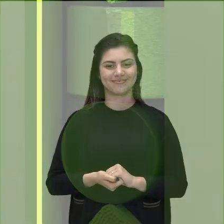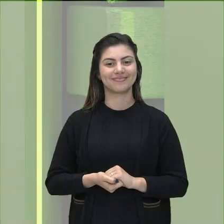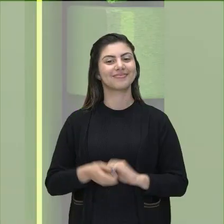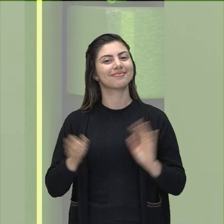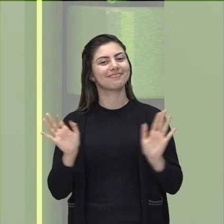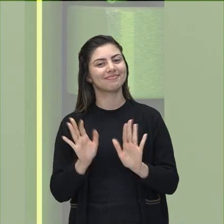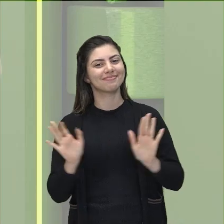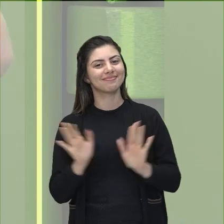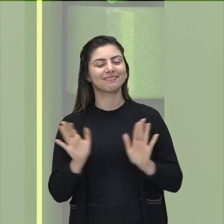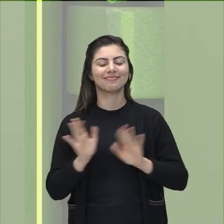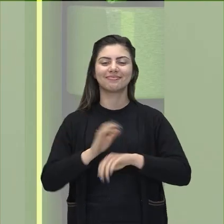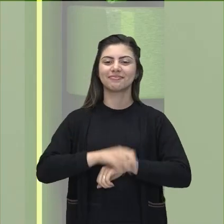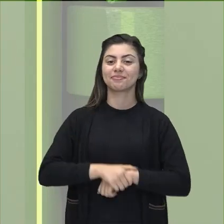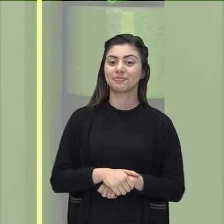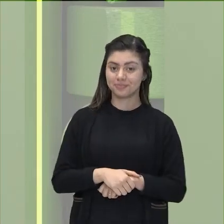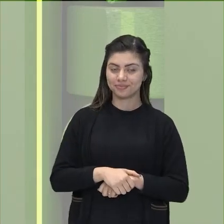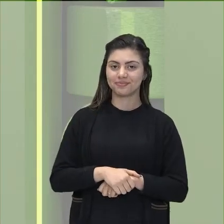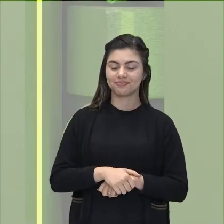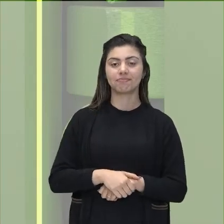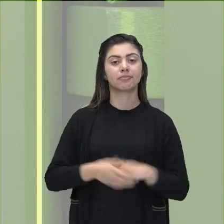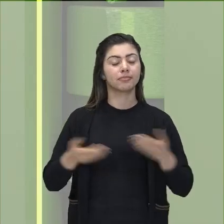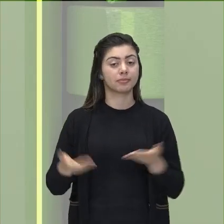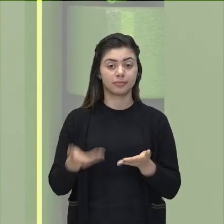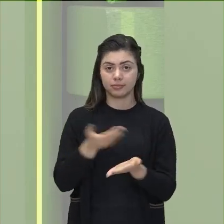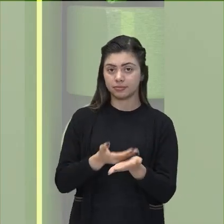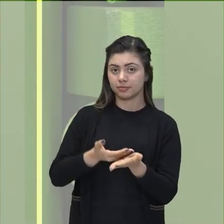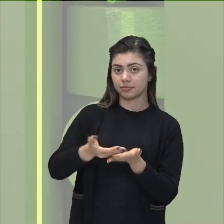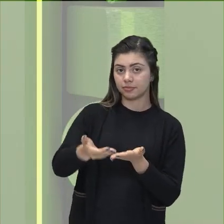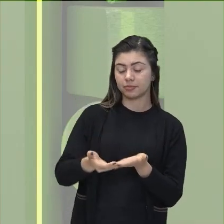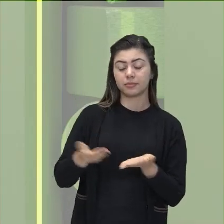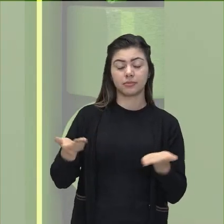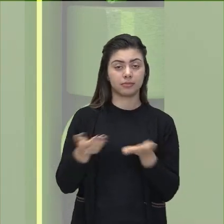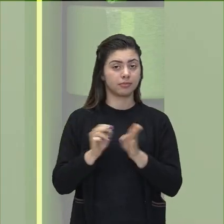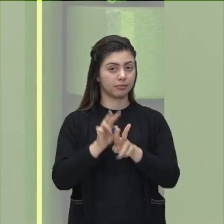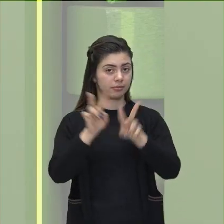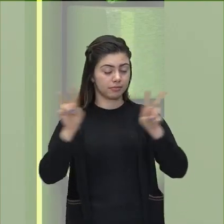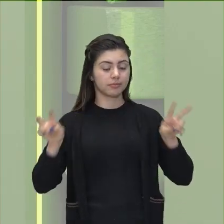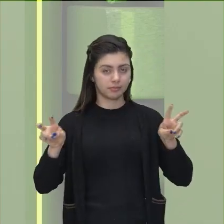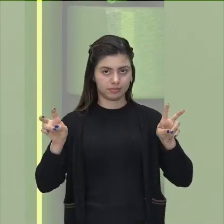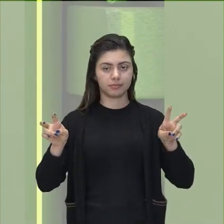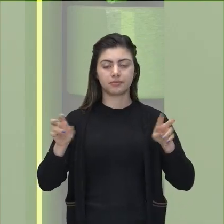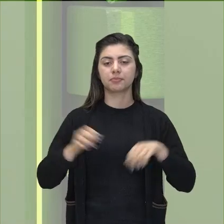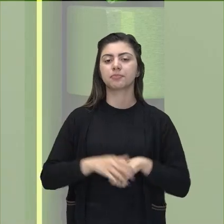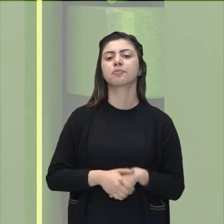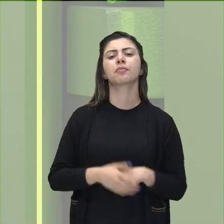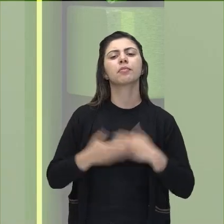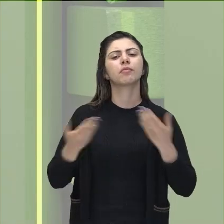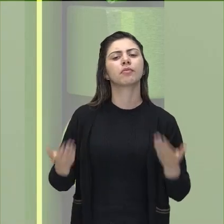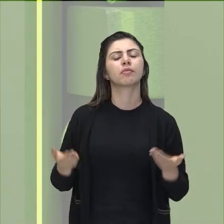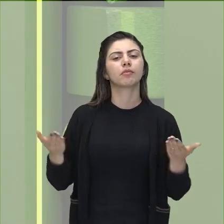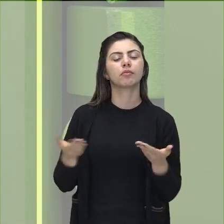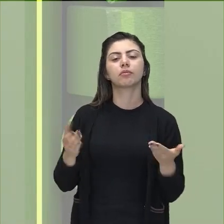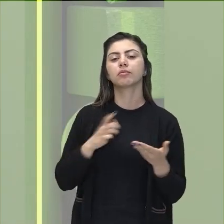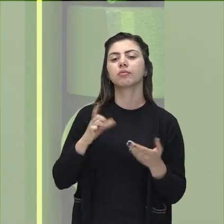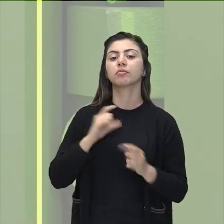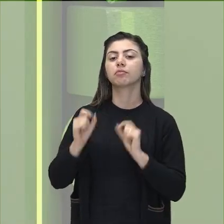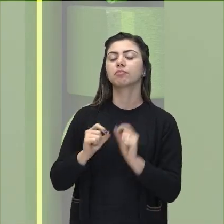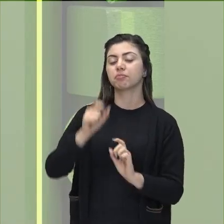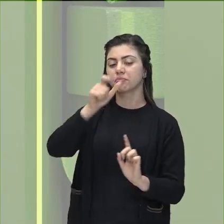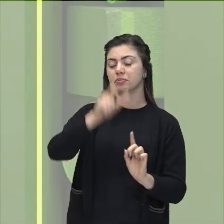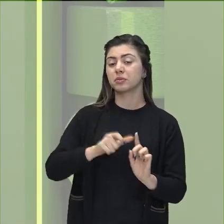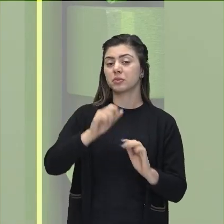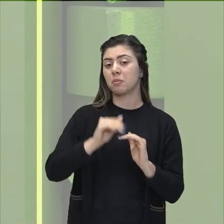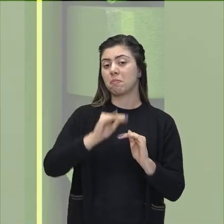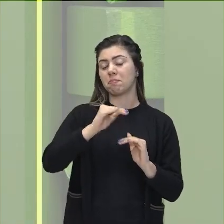Olá, pessoal! Bom, vamos começar o nosso tema desta aula mostrando aqui uma das pessoas mais